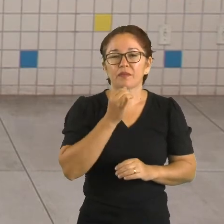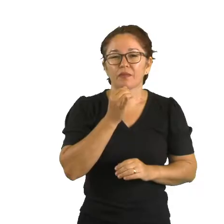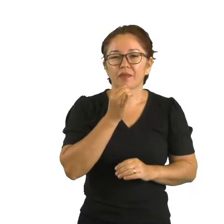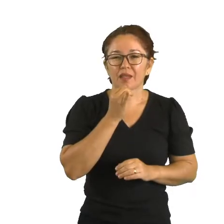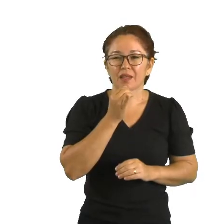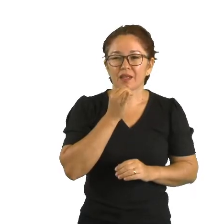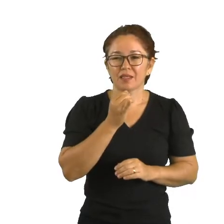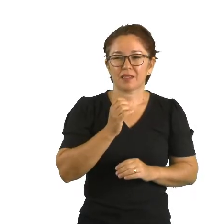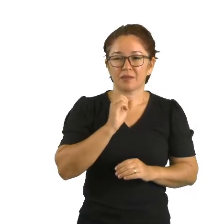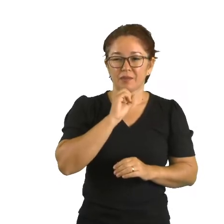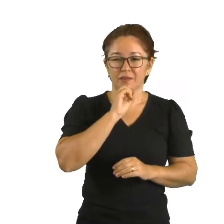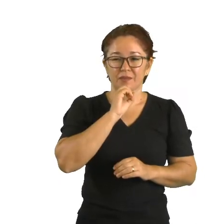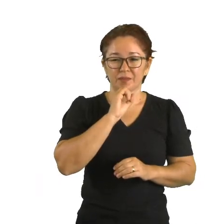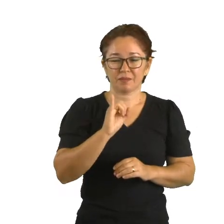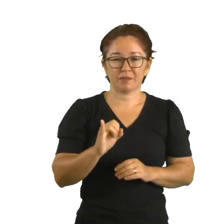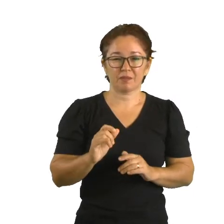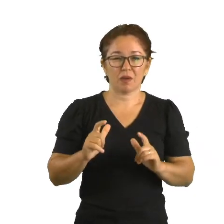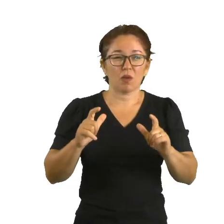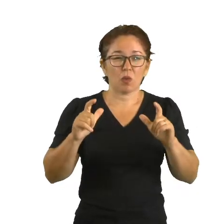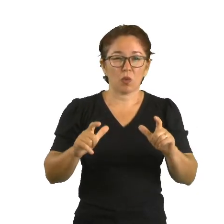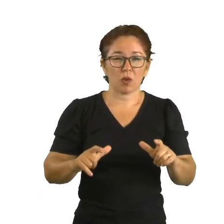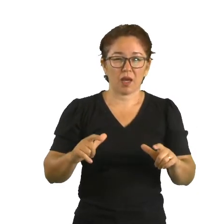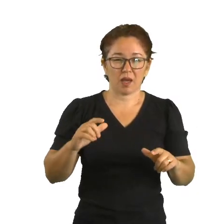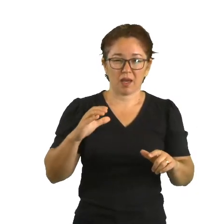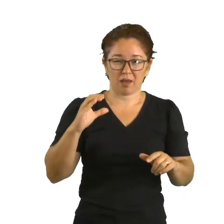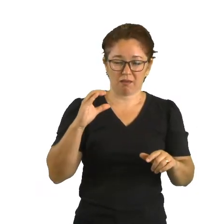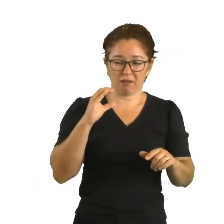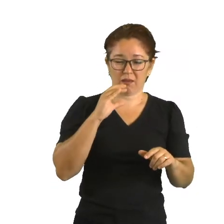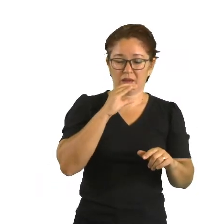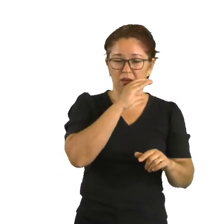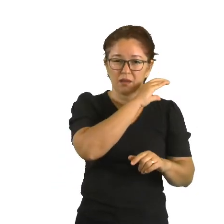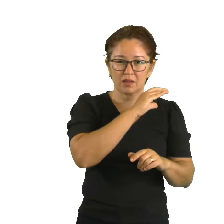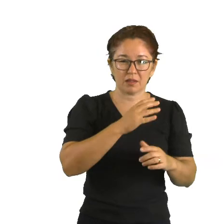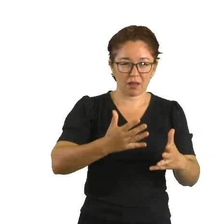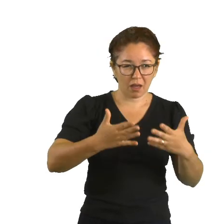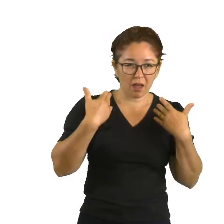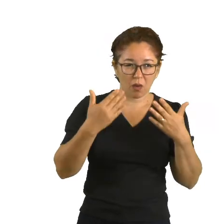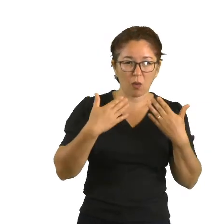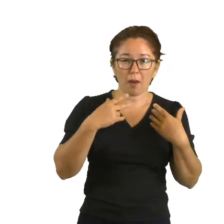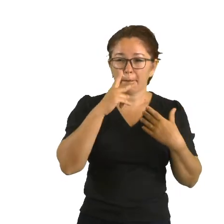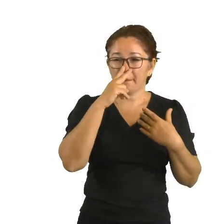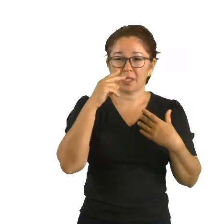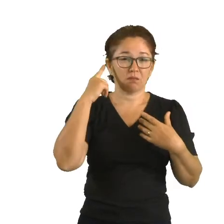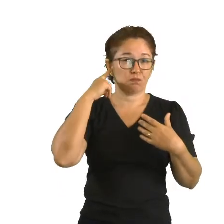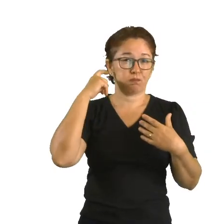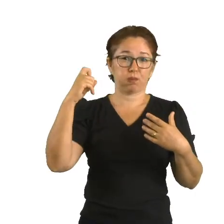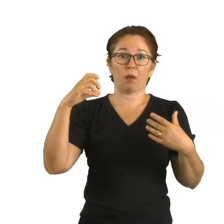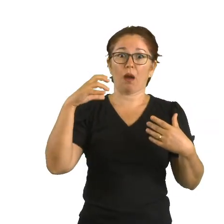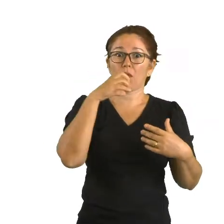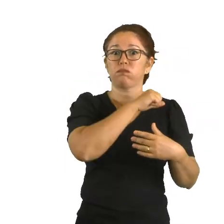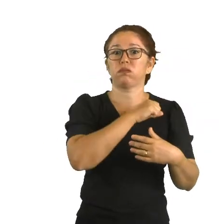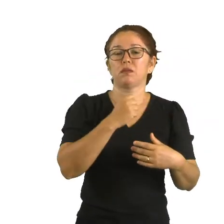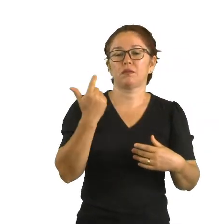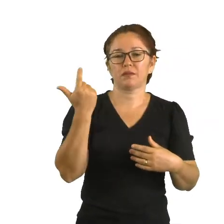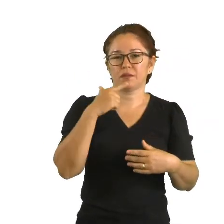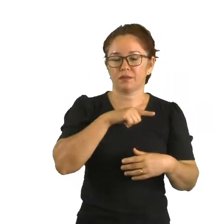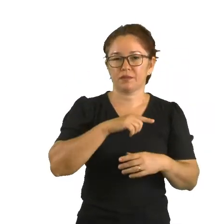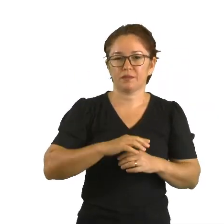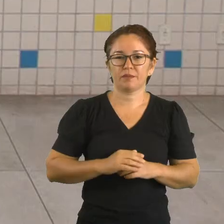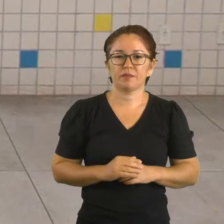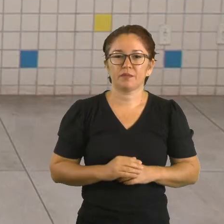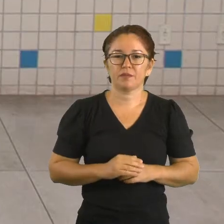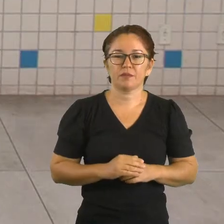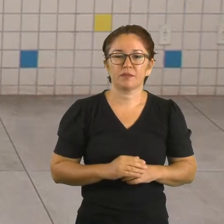segundo a 343 aí, como vocês estão vendo na imagem. Além da velocidade do som,